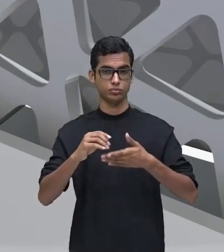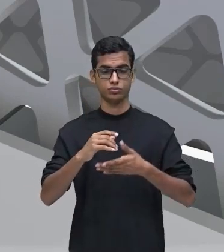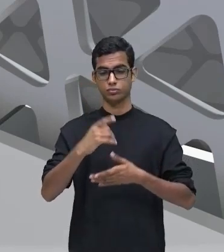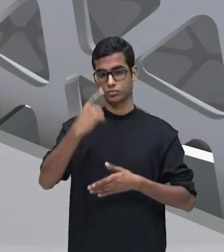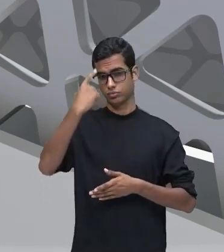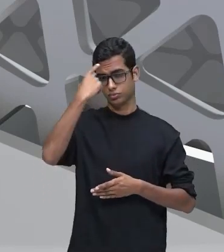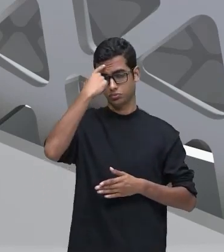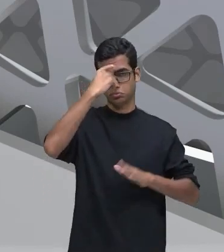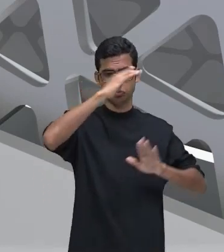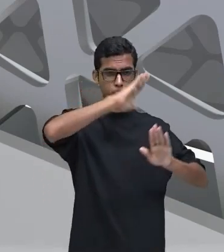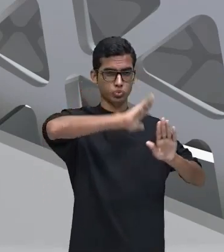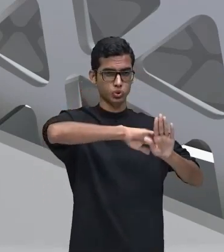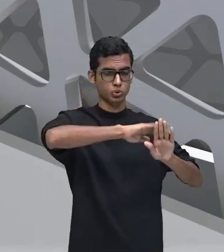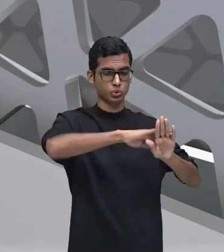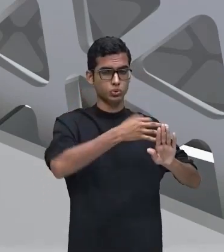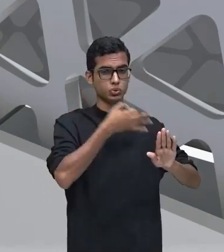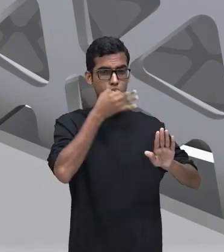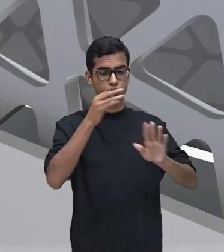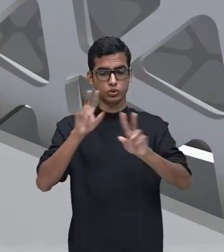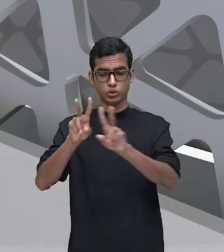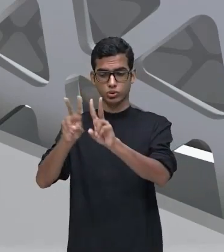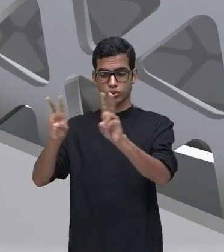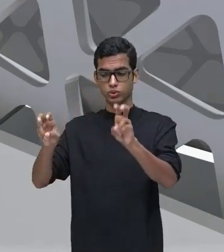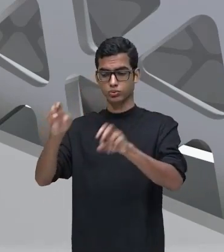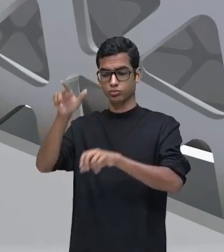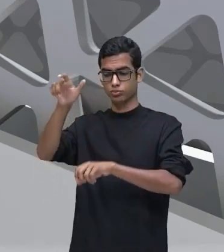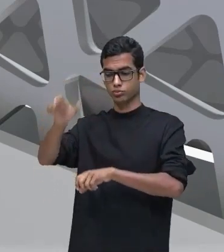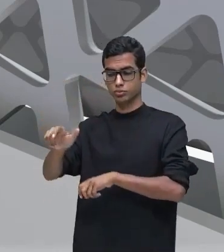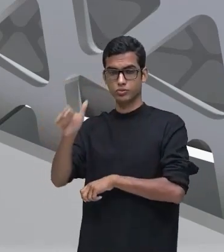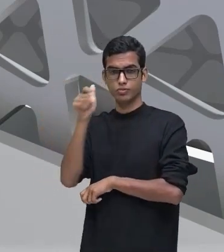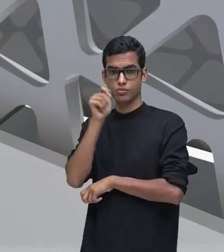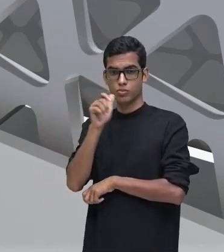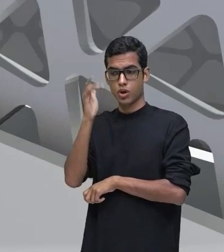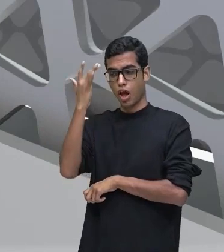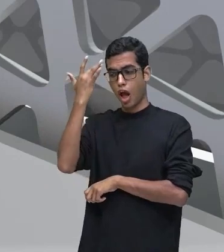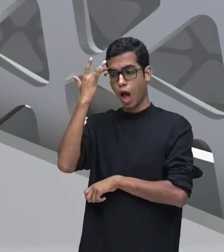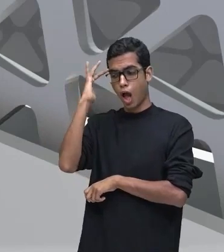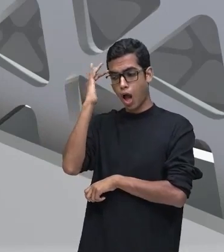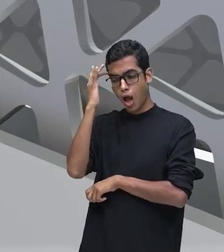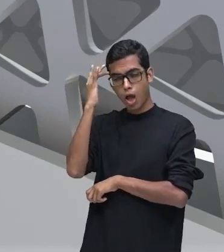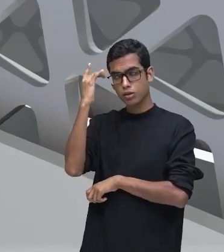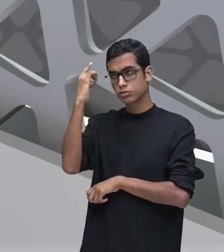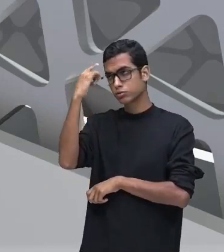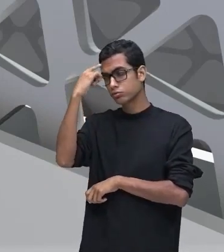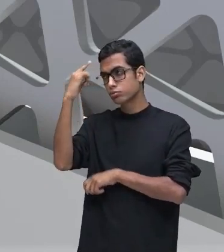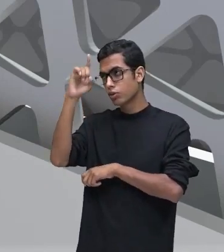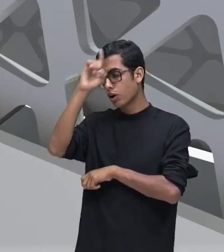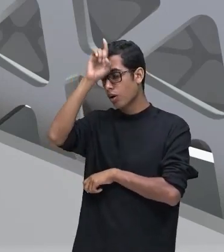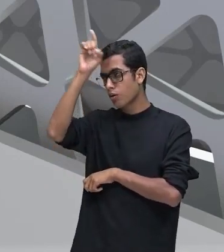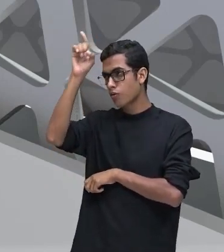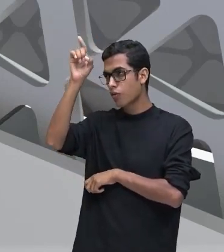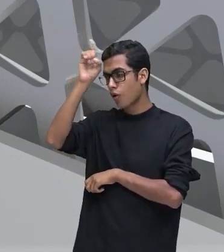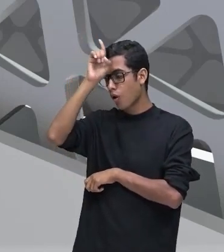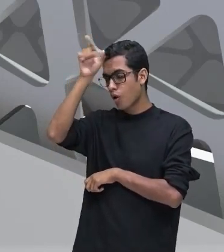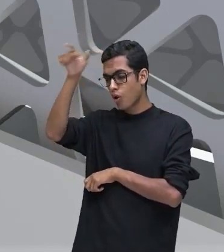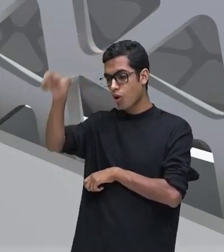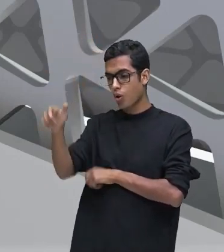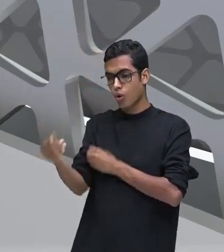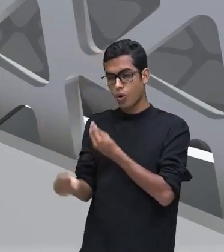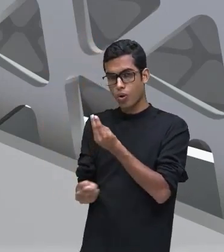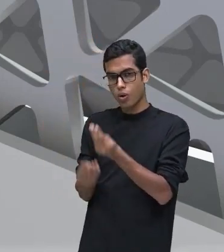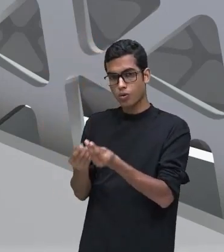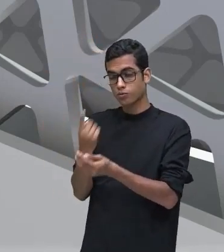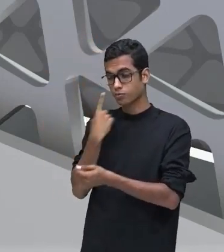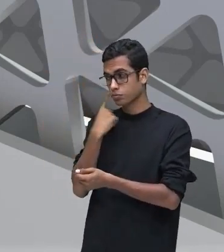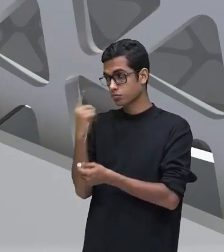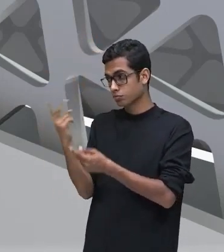impressões sobre a Iracema? O que ele acha, ou seja, idealizou como a Iracema era? Perceba que nós